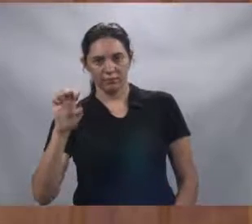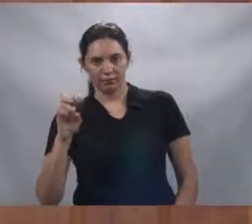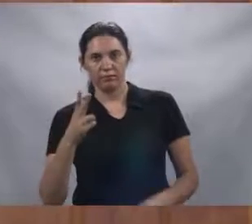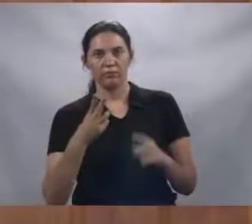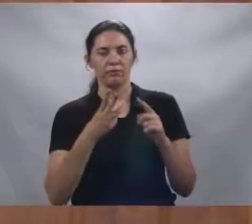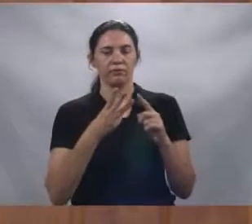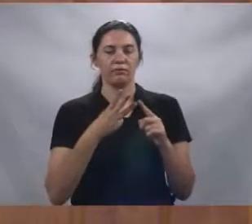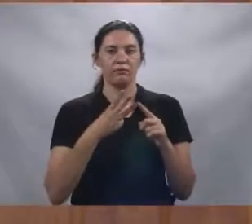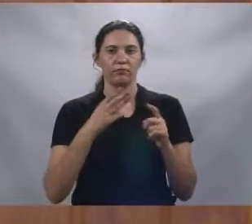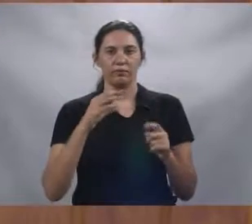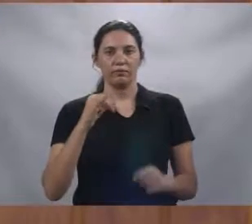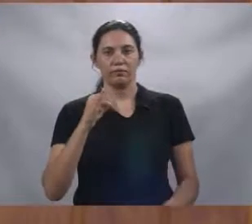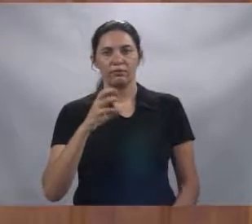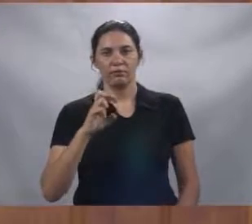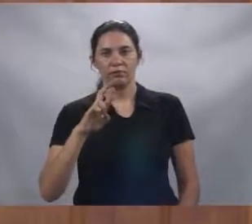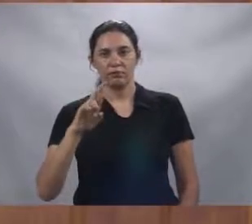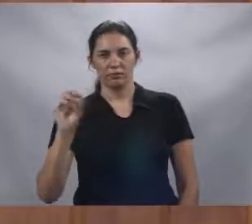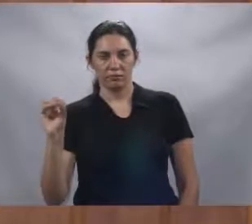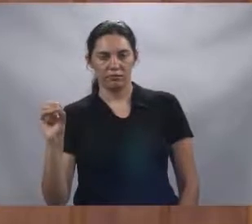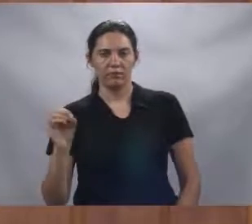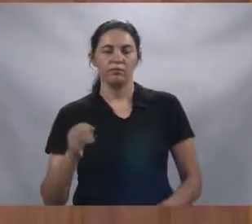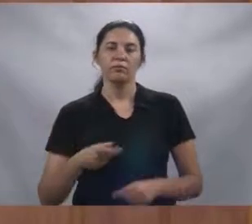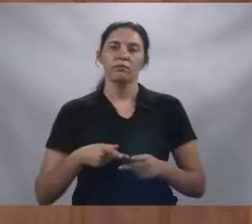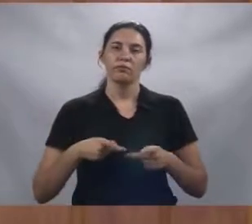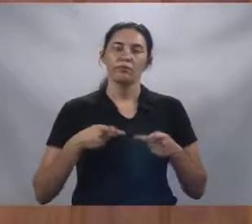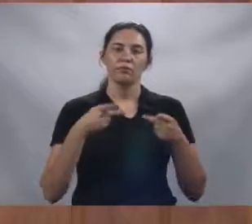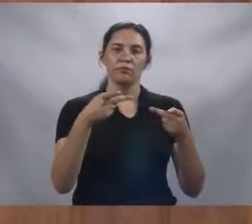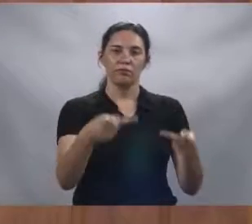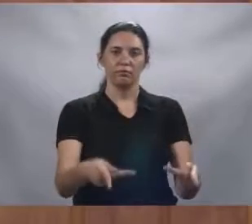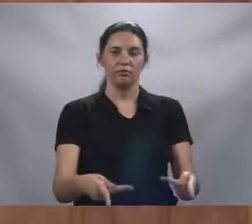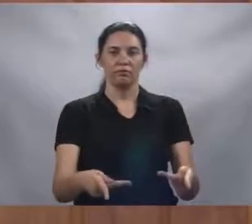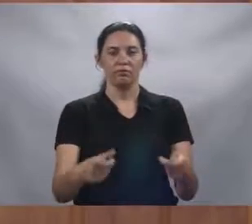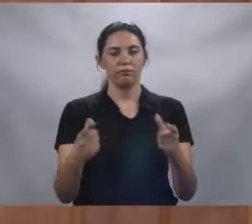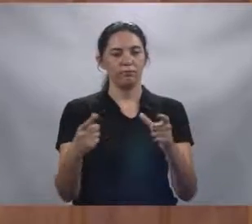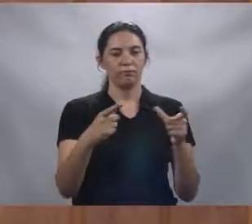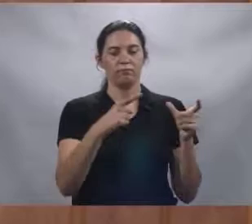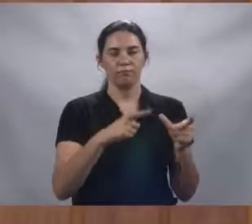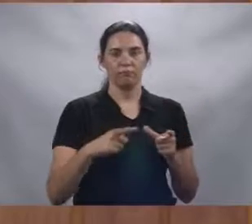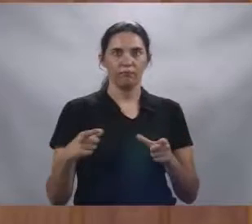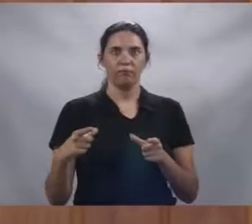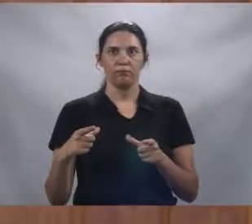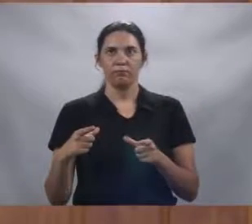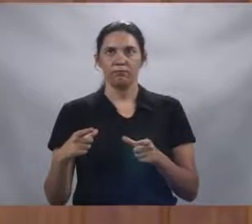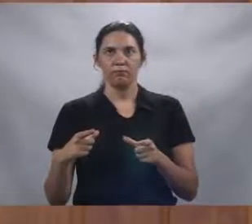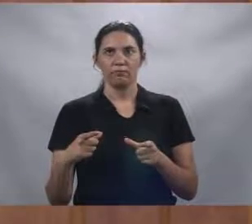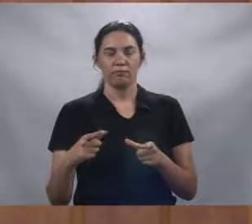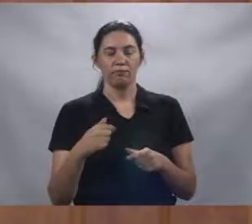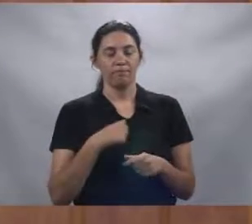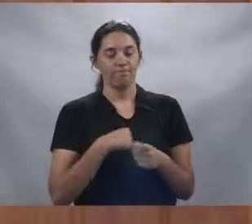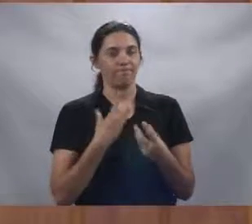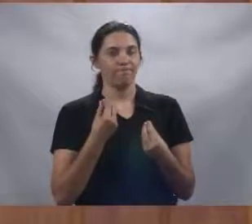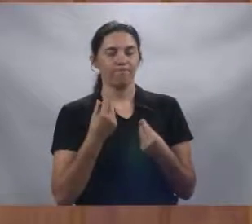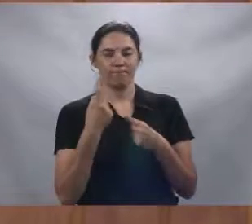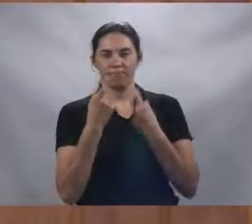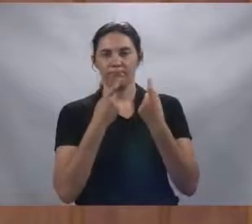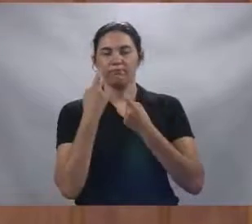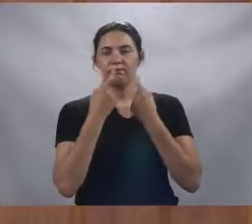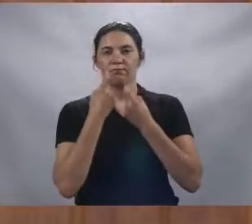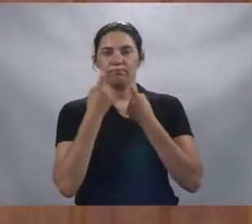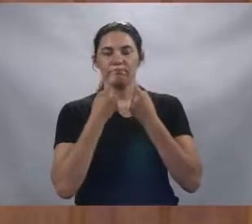E estivemos lá visitando vários locais, mas um que me deixou bastante preocupado foi